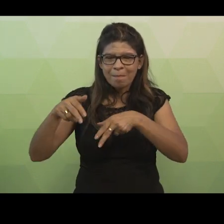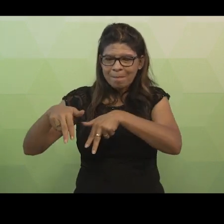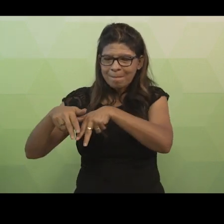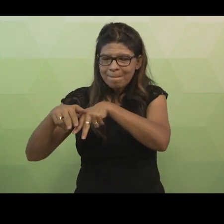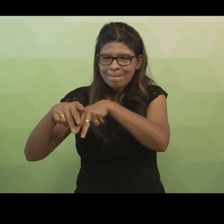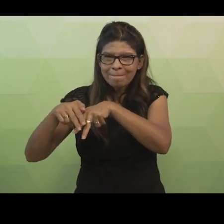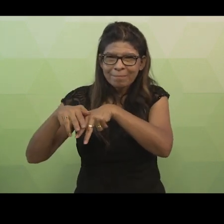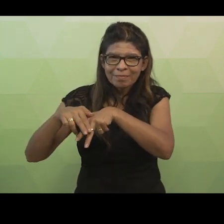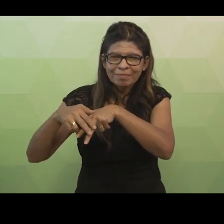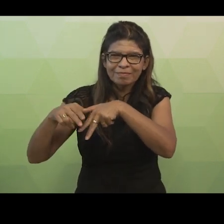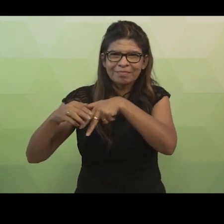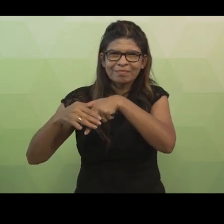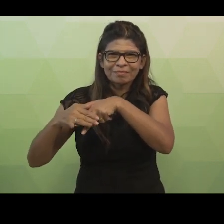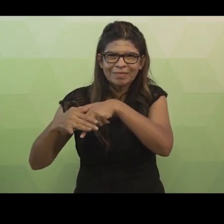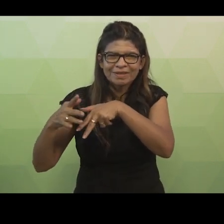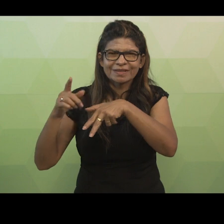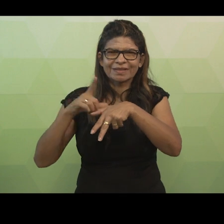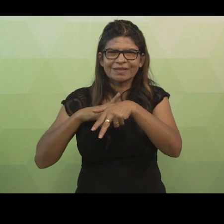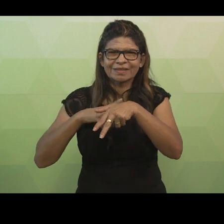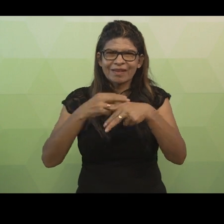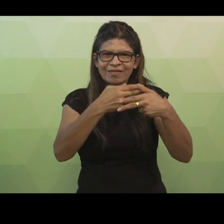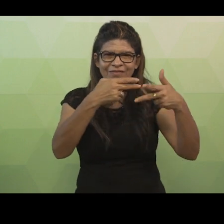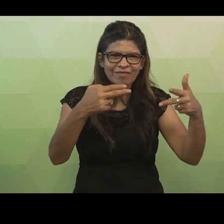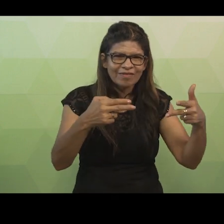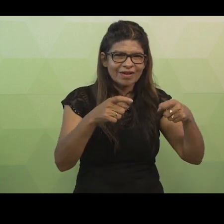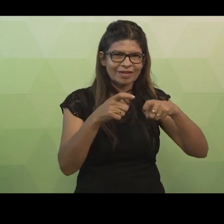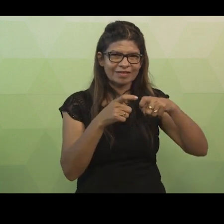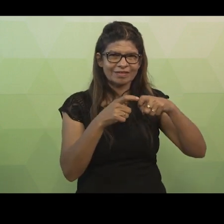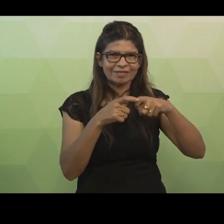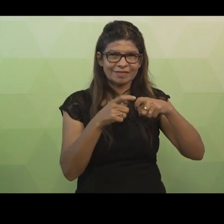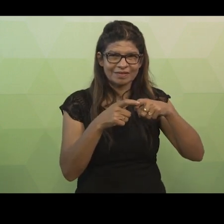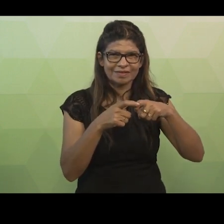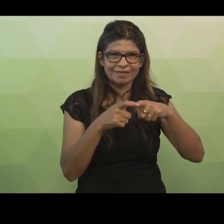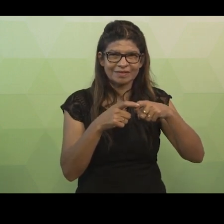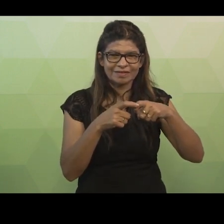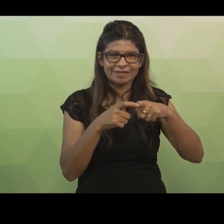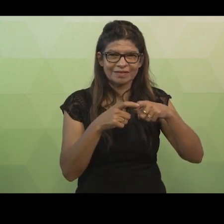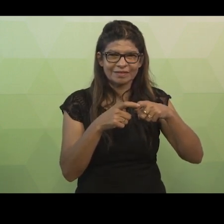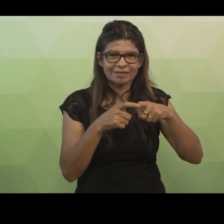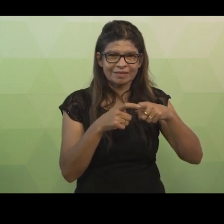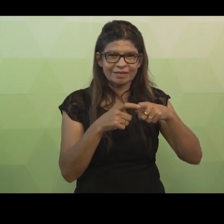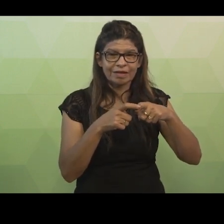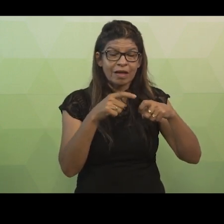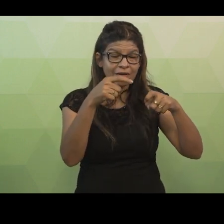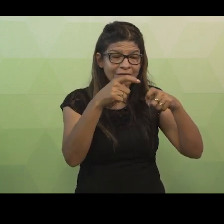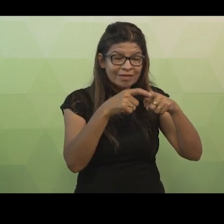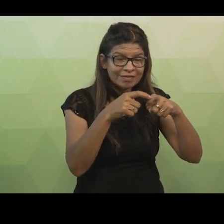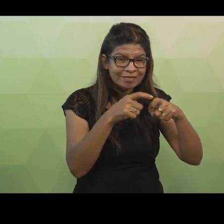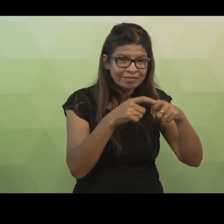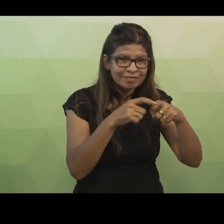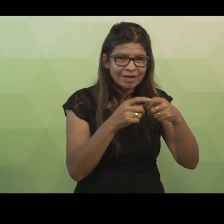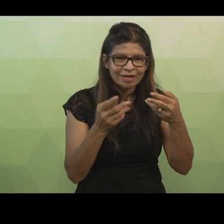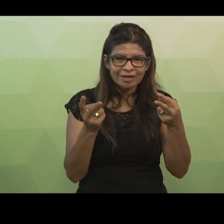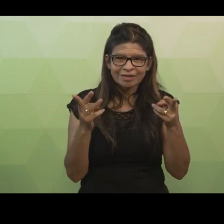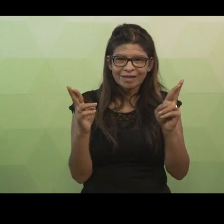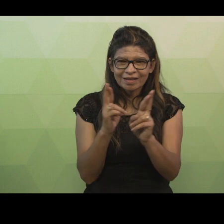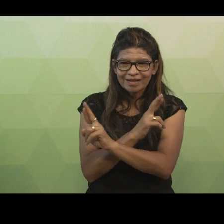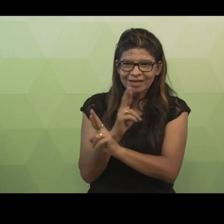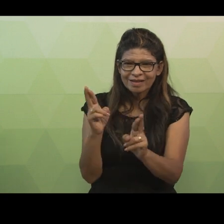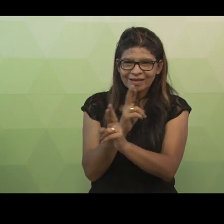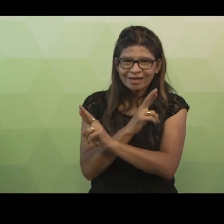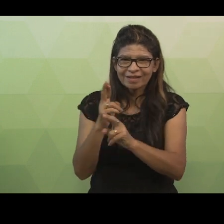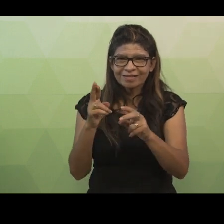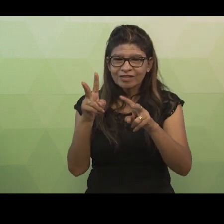com várias entidades de médicos. Da mesma maneira que uma entidade de médico se relaciona por meio de